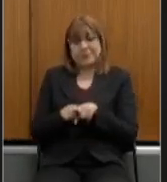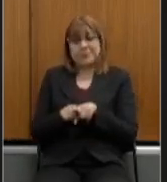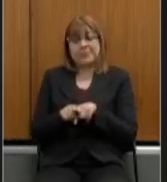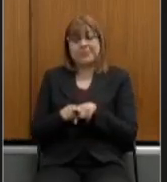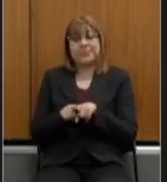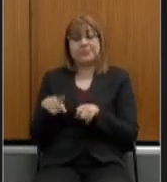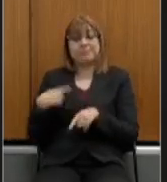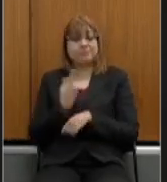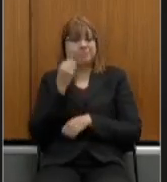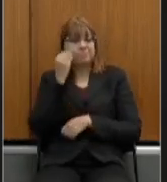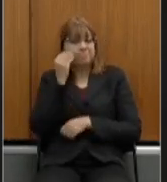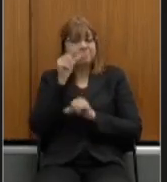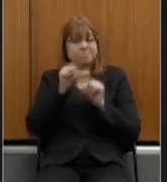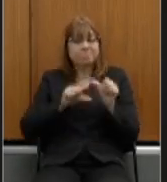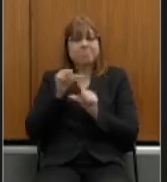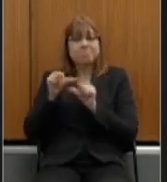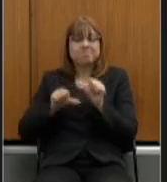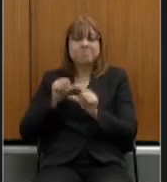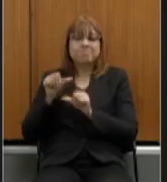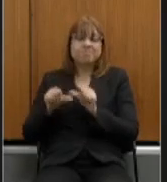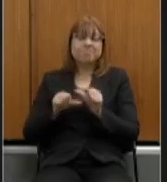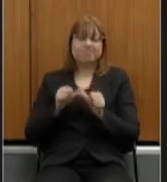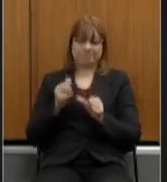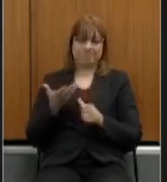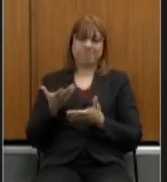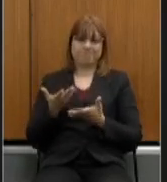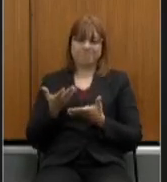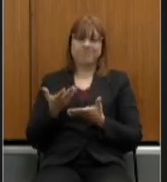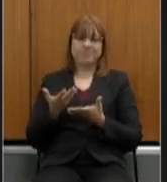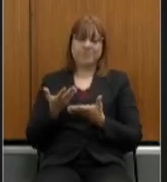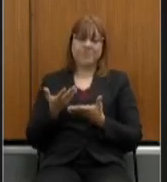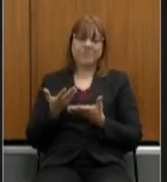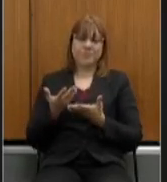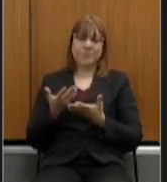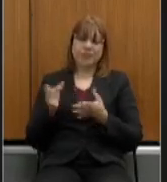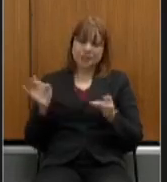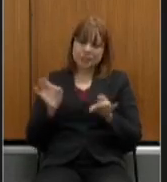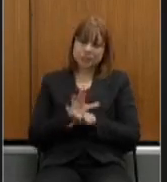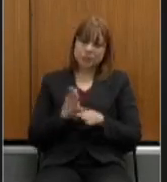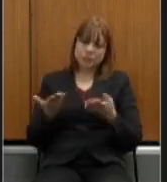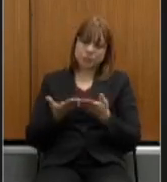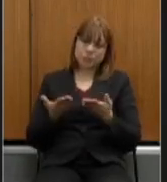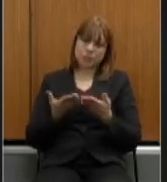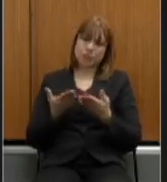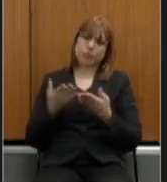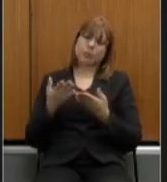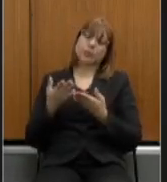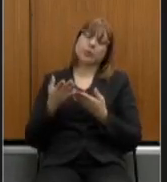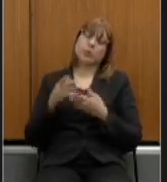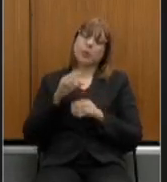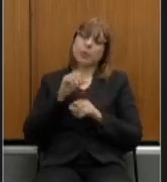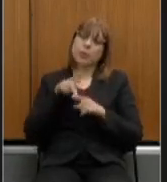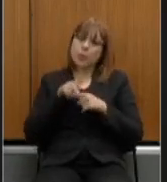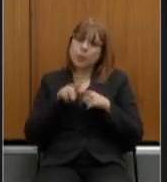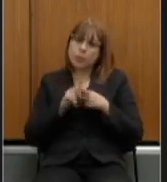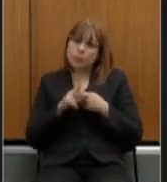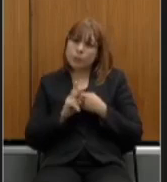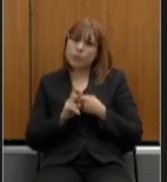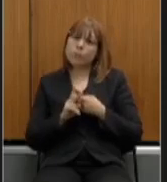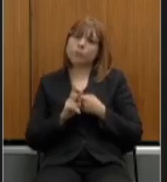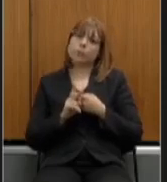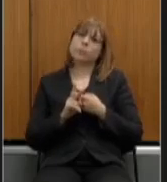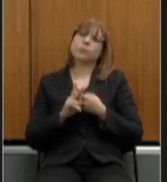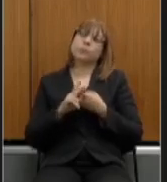as mudanças todas no primeiro estamos tentando concluir no segundo com a reforma tributária que deve hoje ser